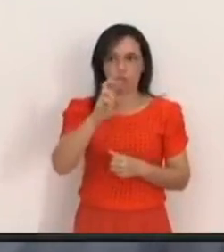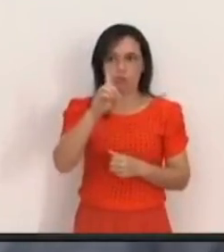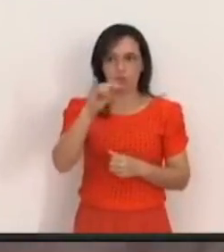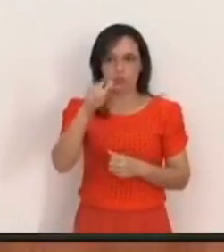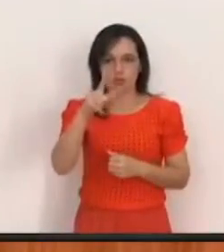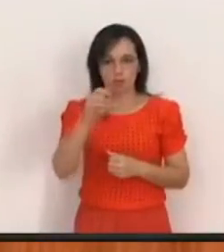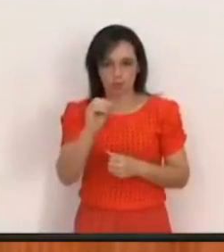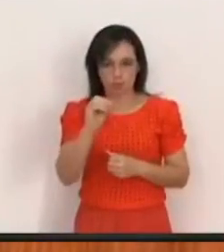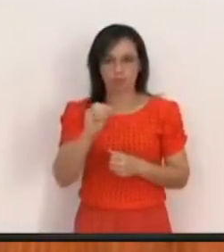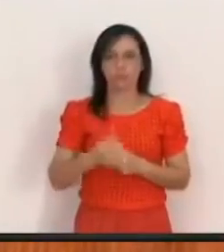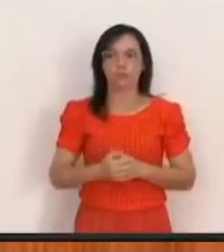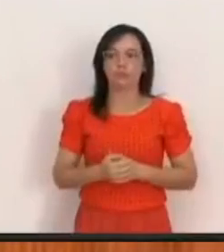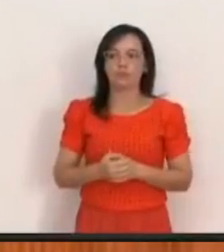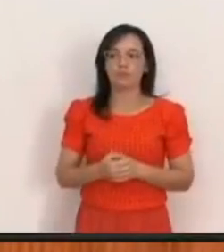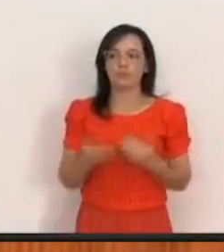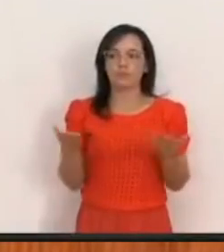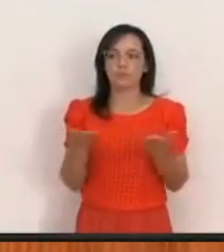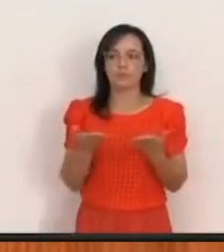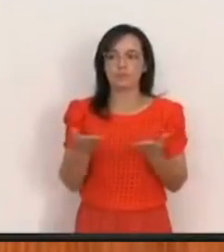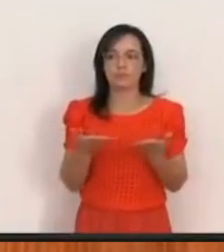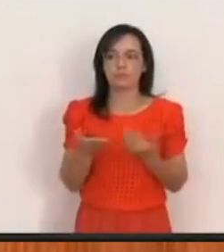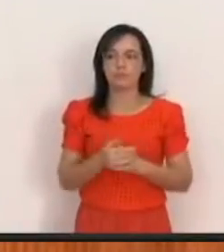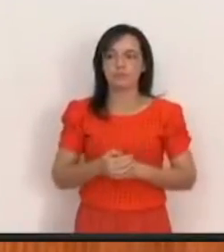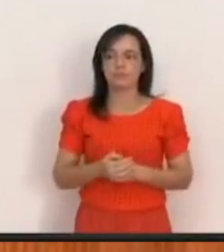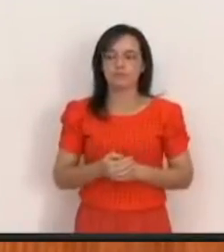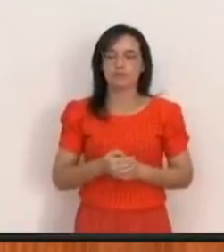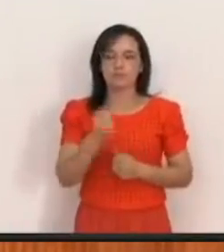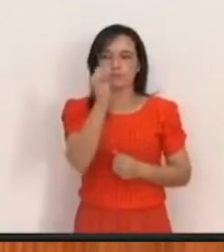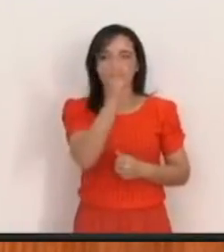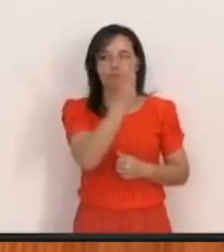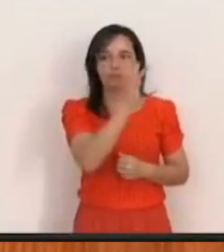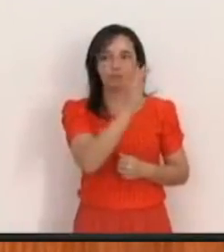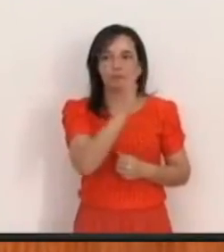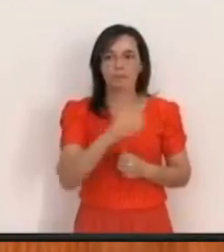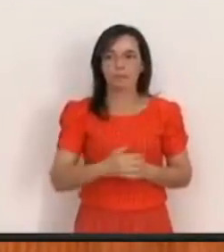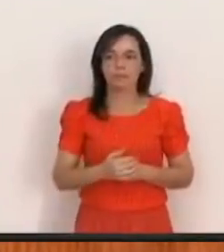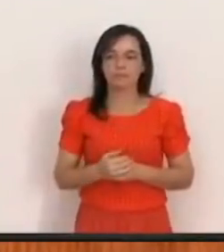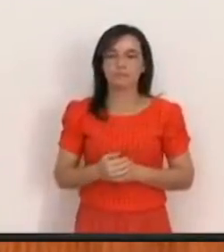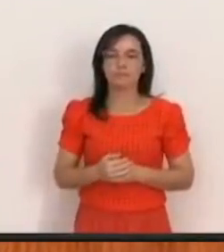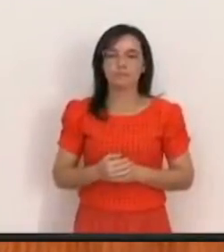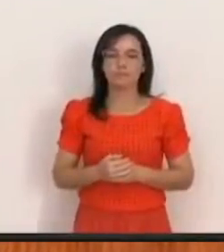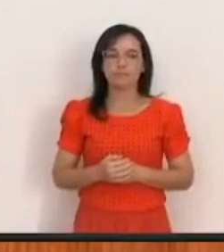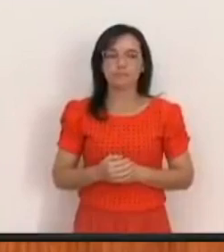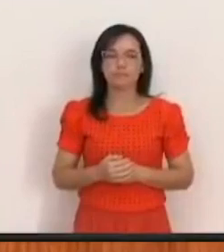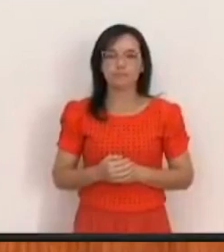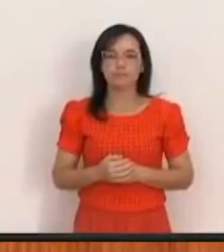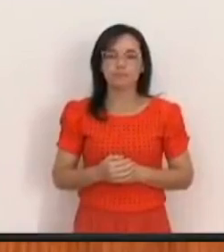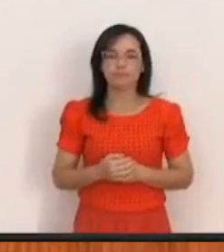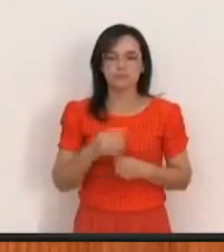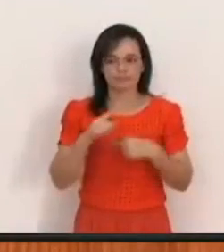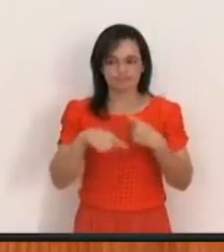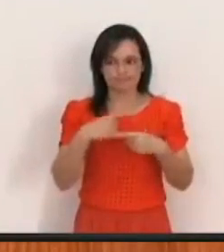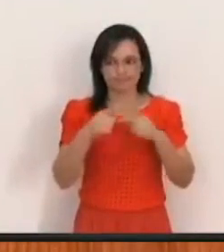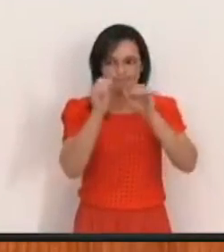Pastor Rodrigo Então nesse momento Nós vamos ter A imposição de mãos E Depois da